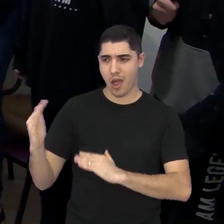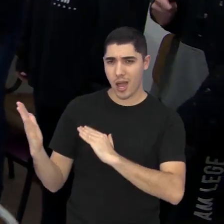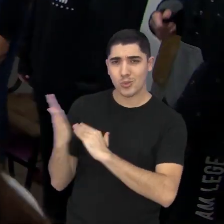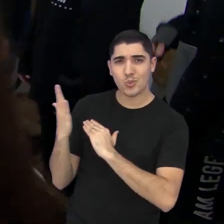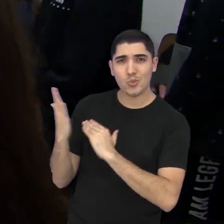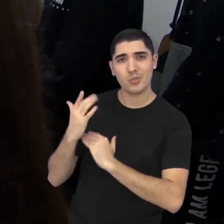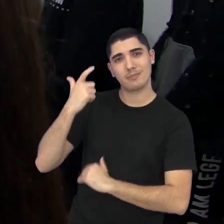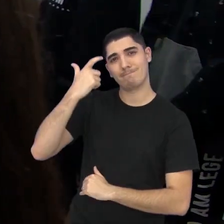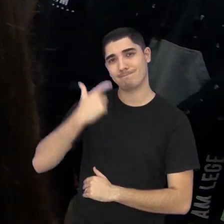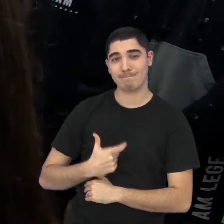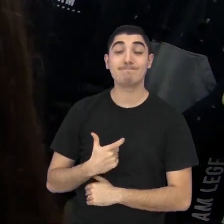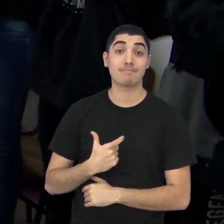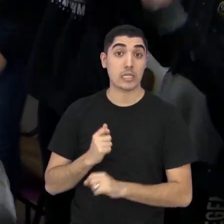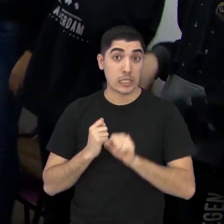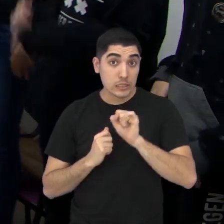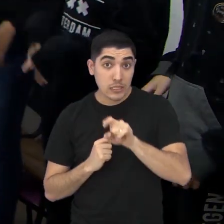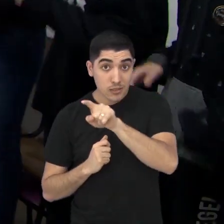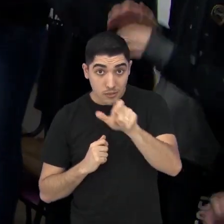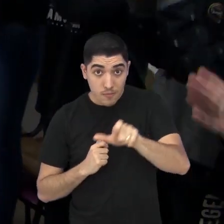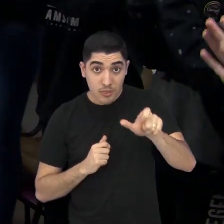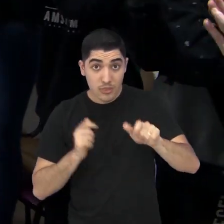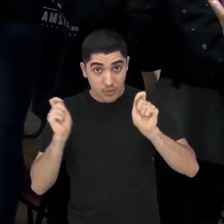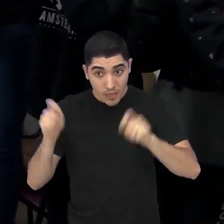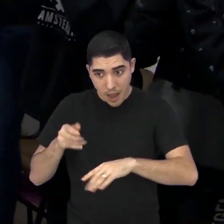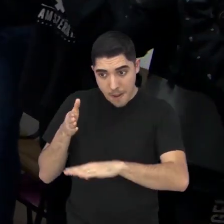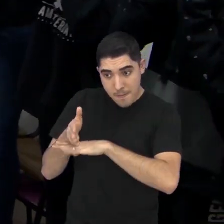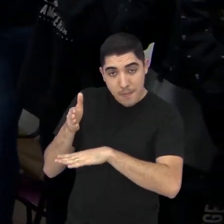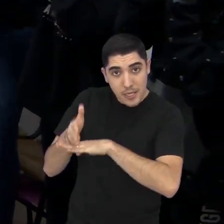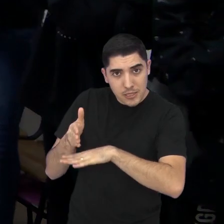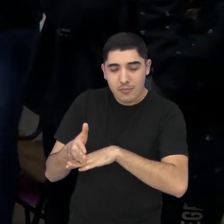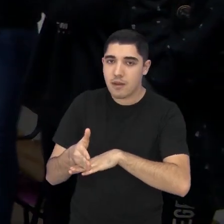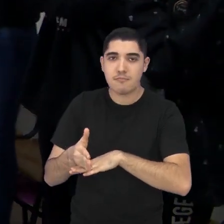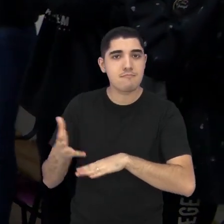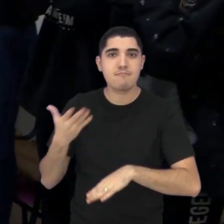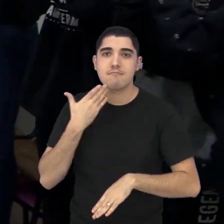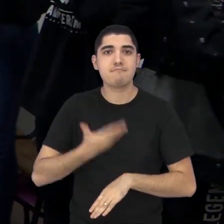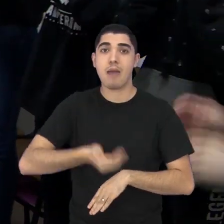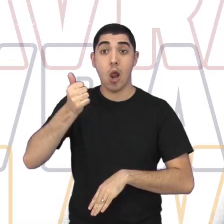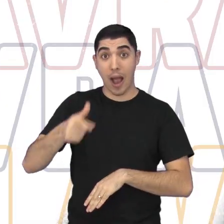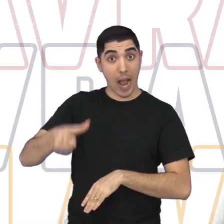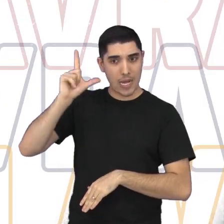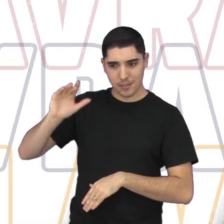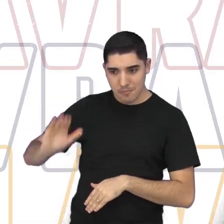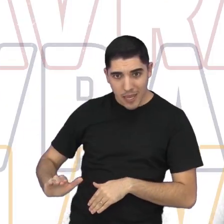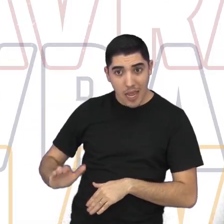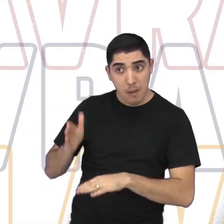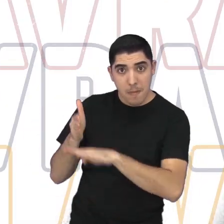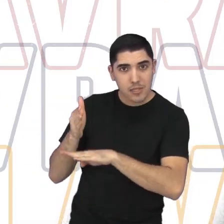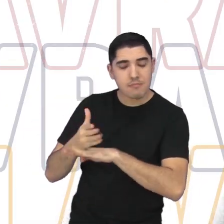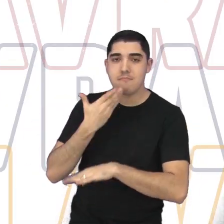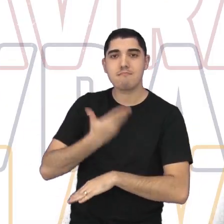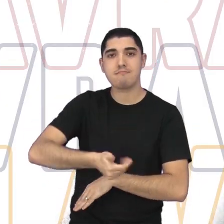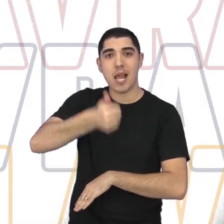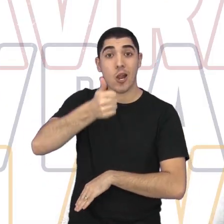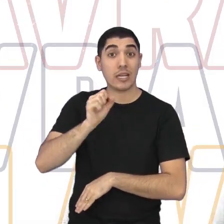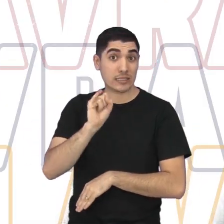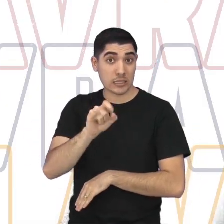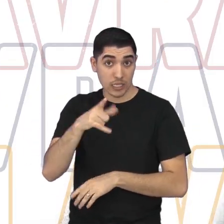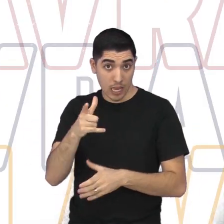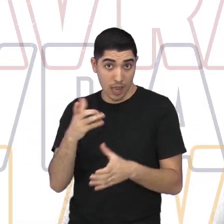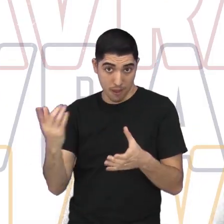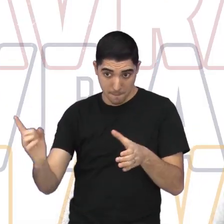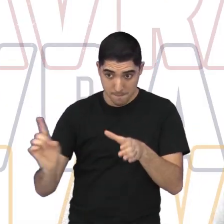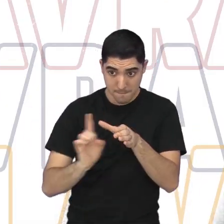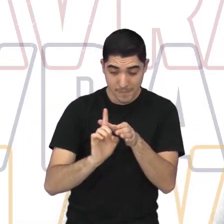para o físico, né? Ajuda muito. E se você puder participar desde pequeno, então, melhor ainda,